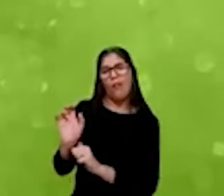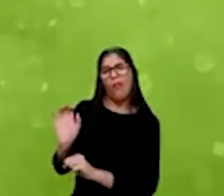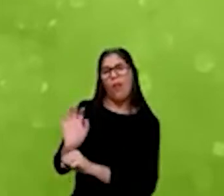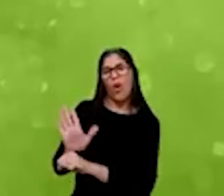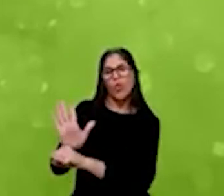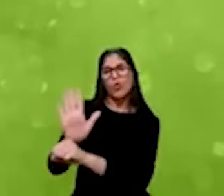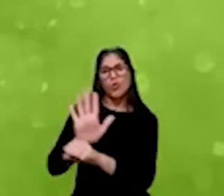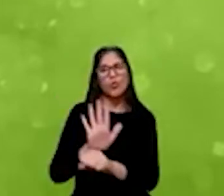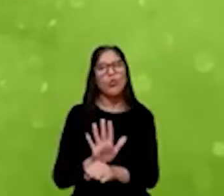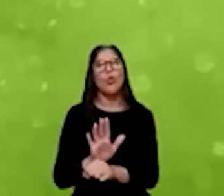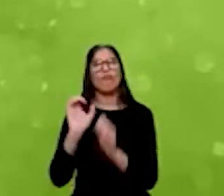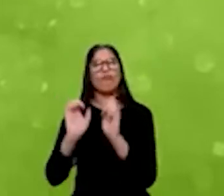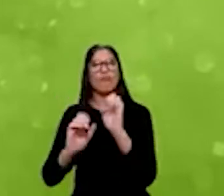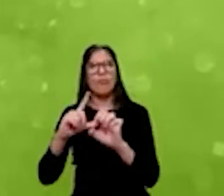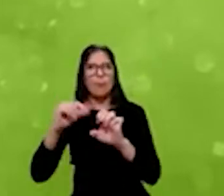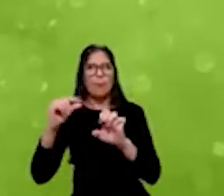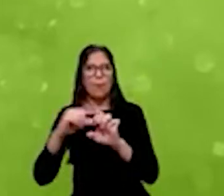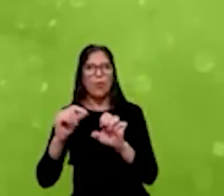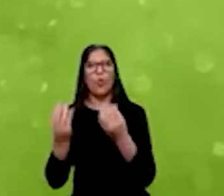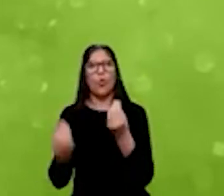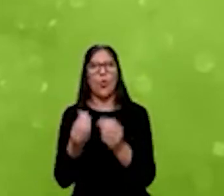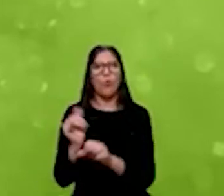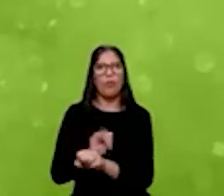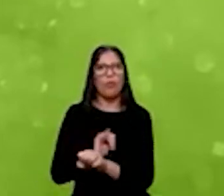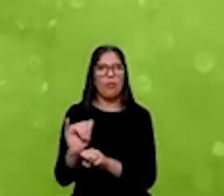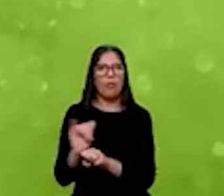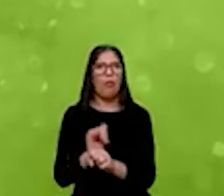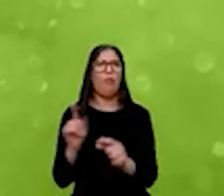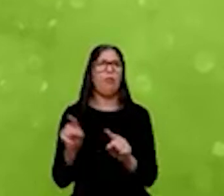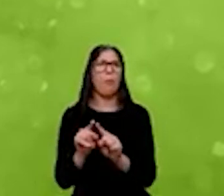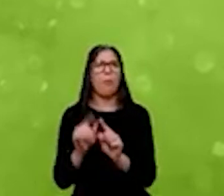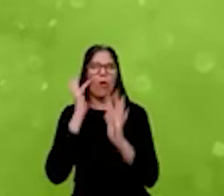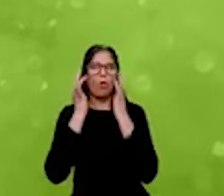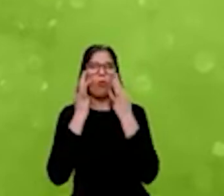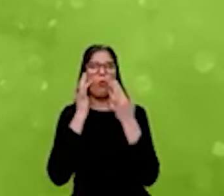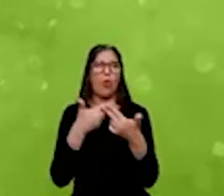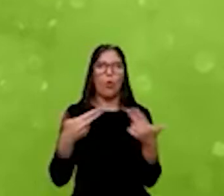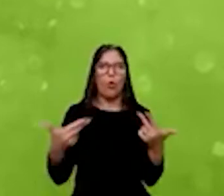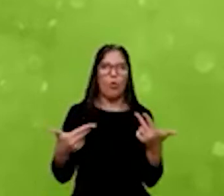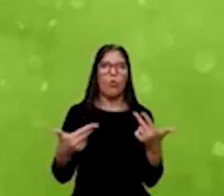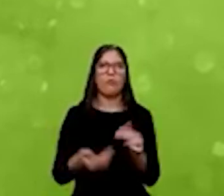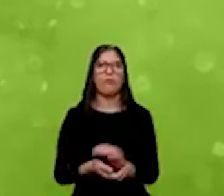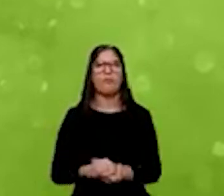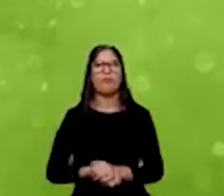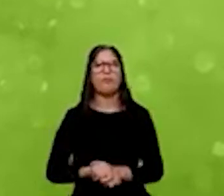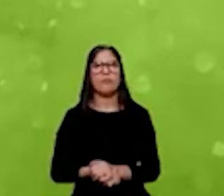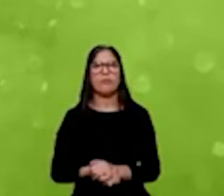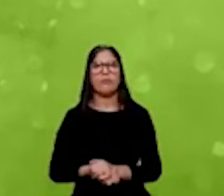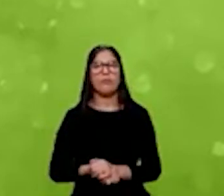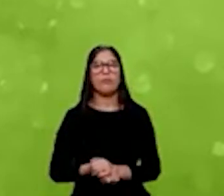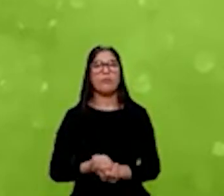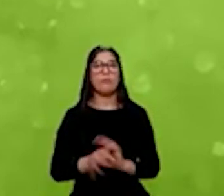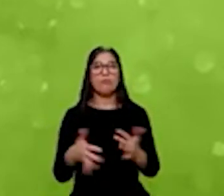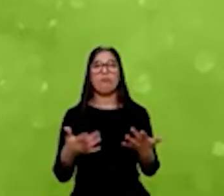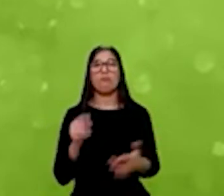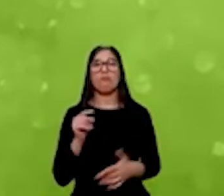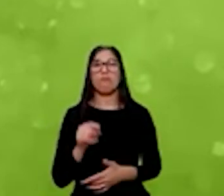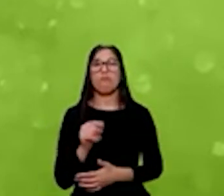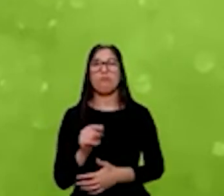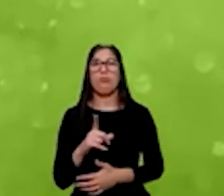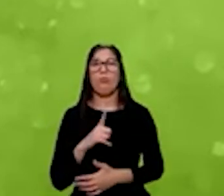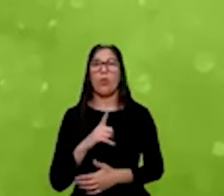estratégicas ou nas suas questões mais pontuais, especializadas. Então, assim, é um nível de pessoas